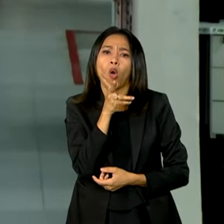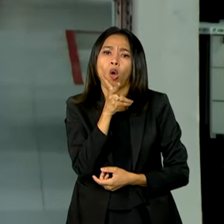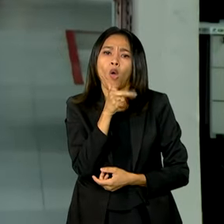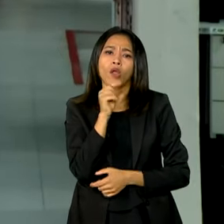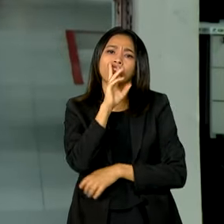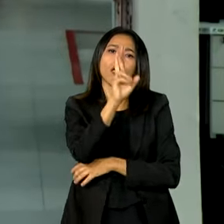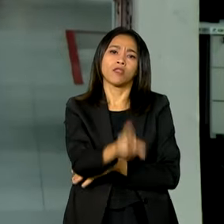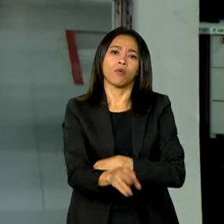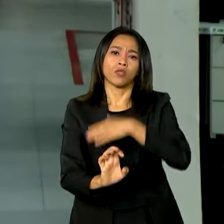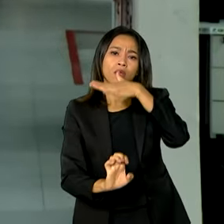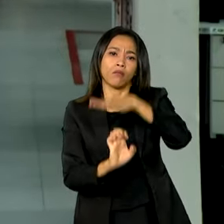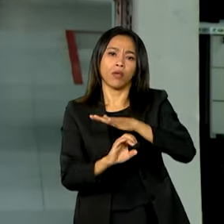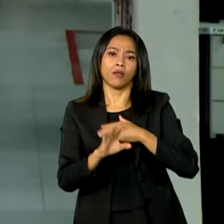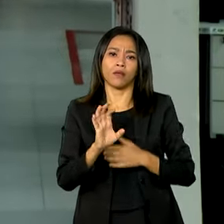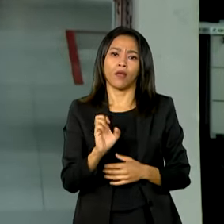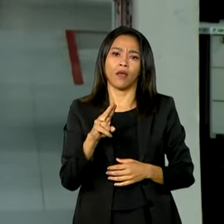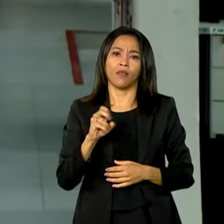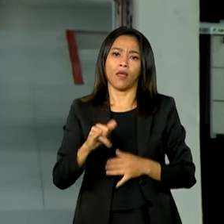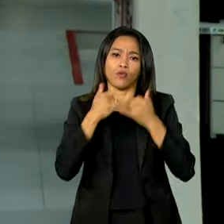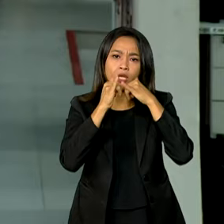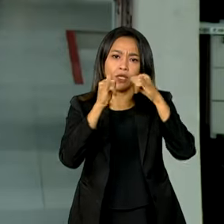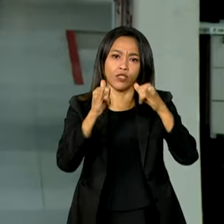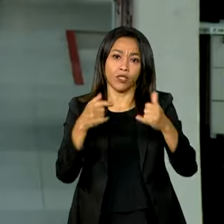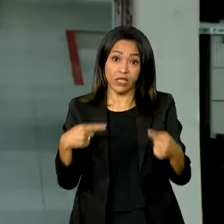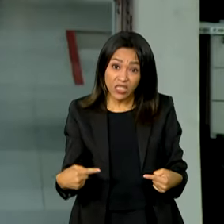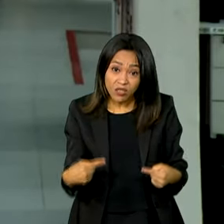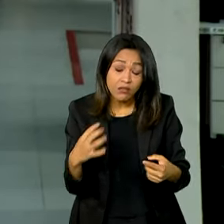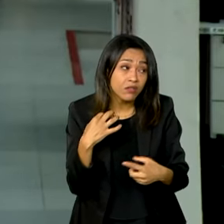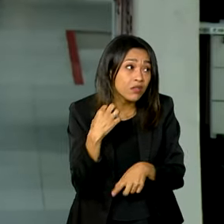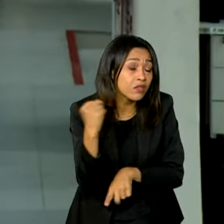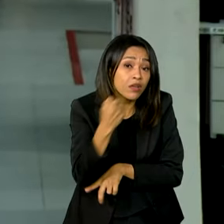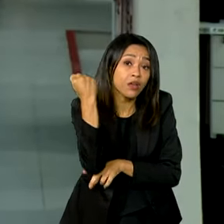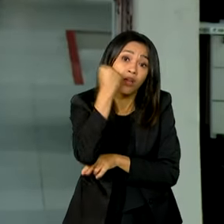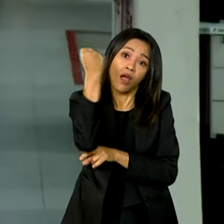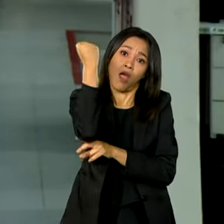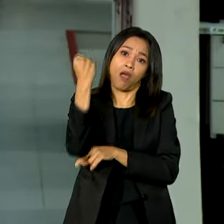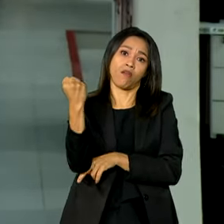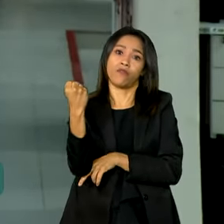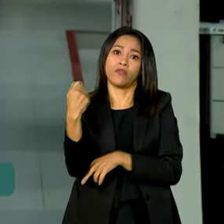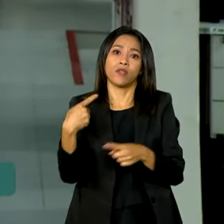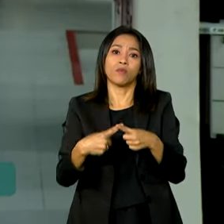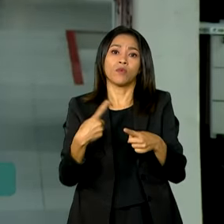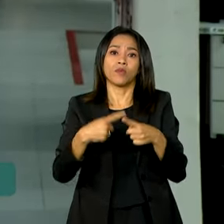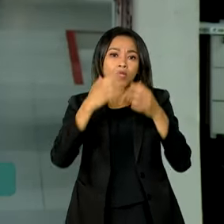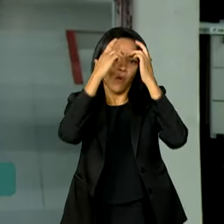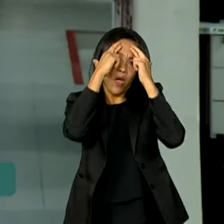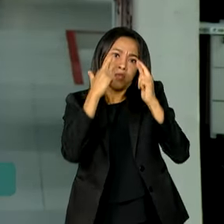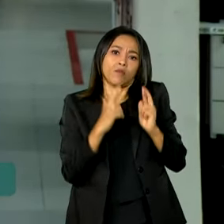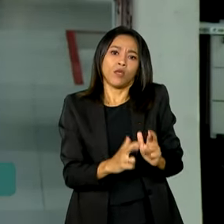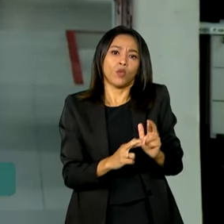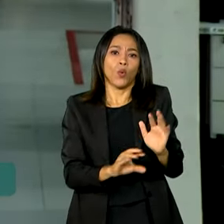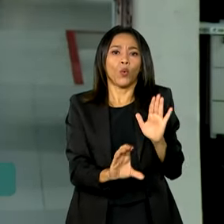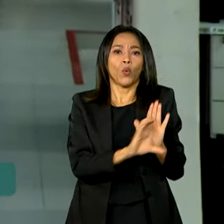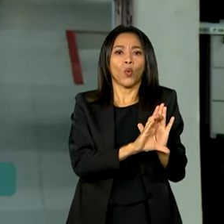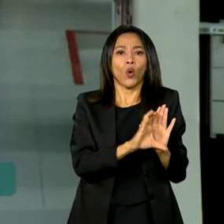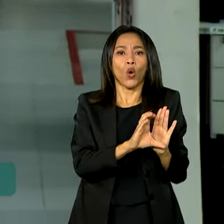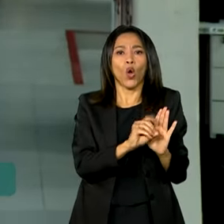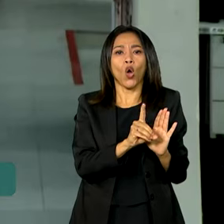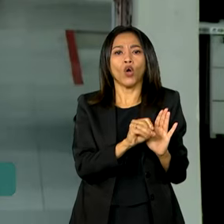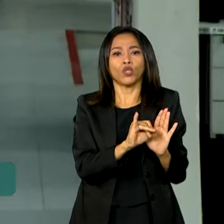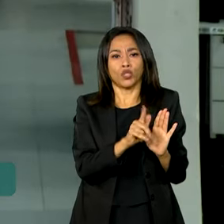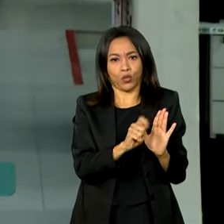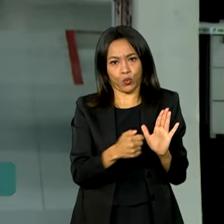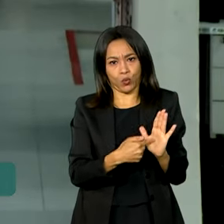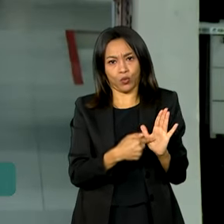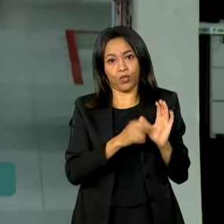restabelecimento do serviço, o que configurou uma grave violação ao Código de Defesa do Consumidor. Para a Secretaria